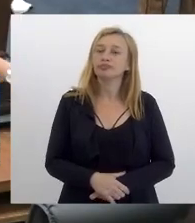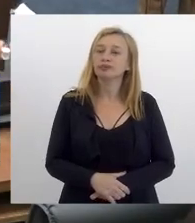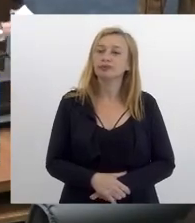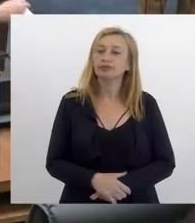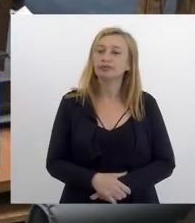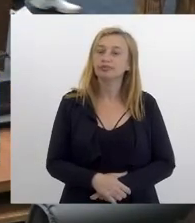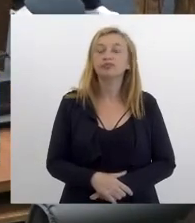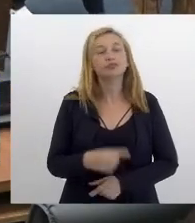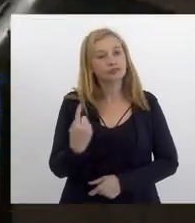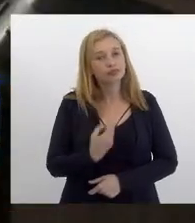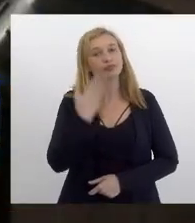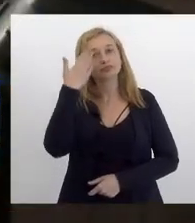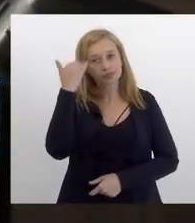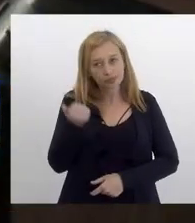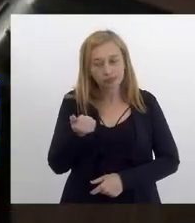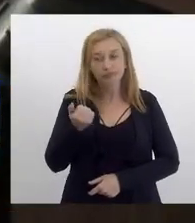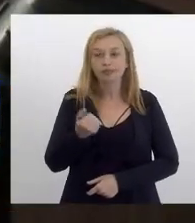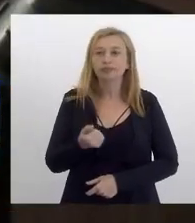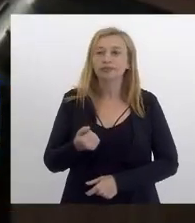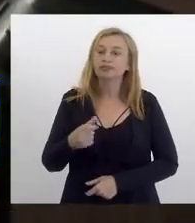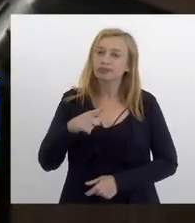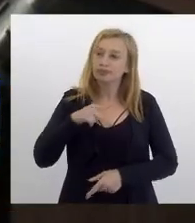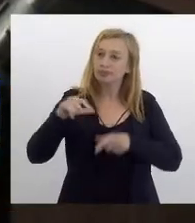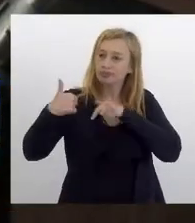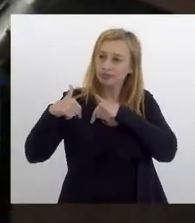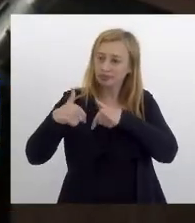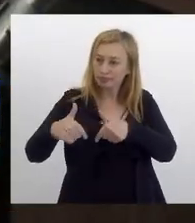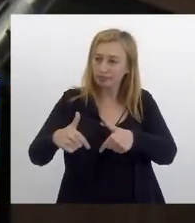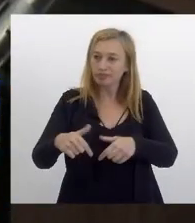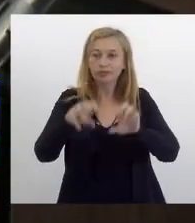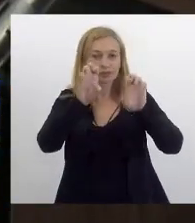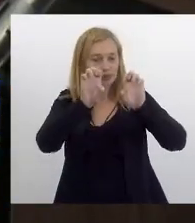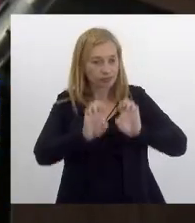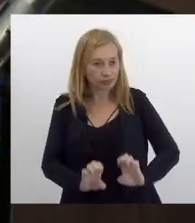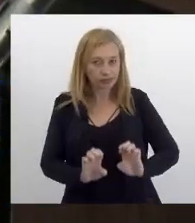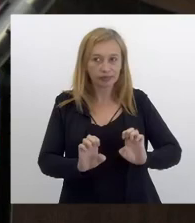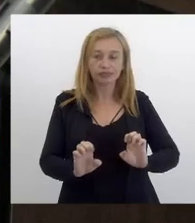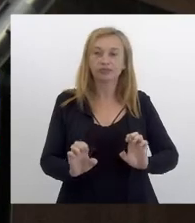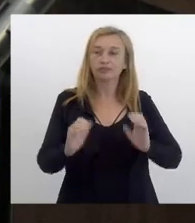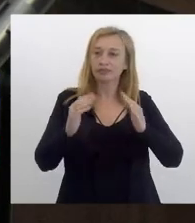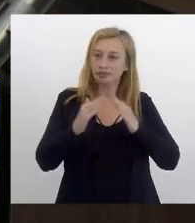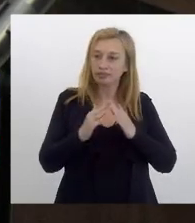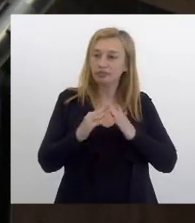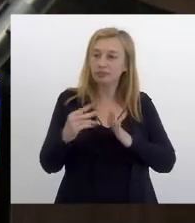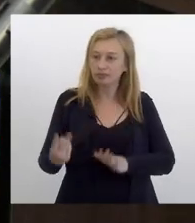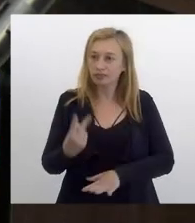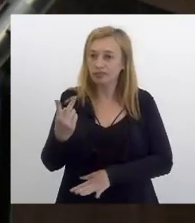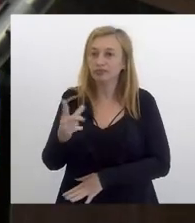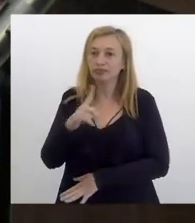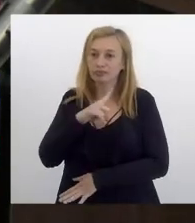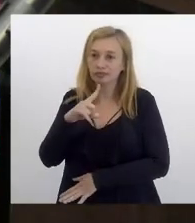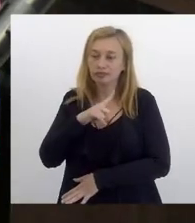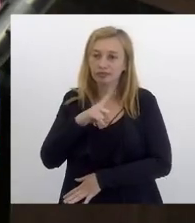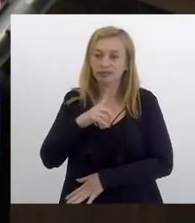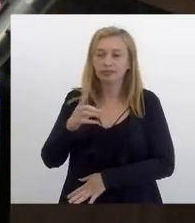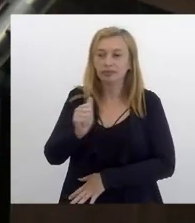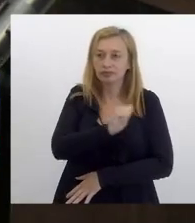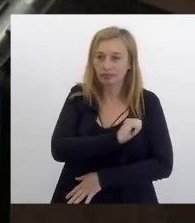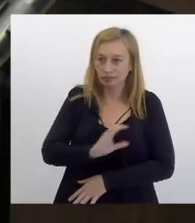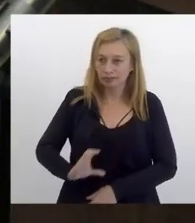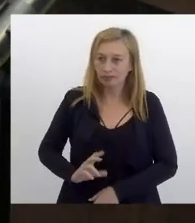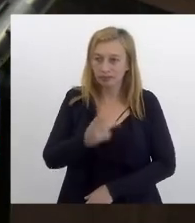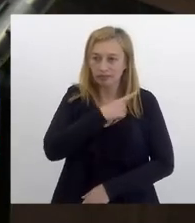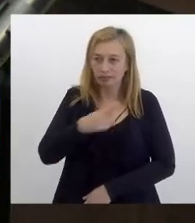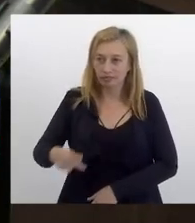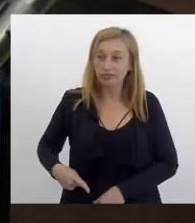nós sabemos e temos aqui uma tradição ética na casa de que o que vale, como diz o nosso presidente André Celiano, é